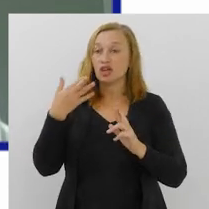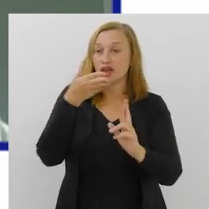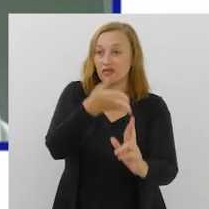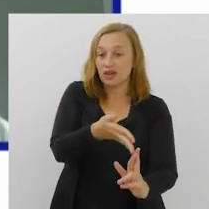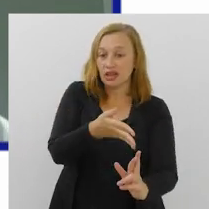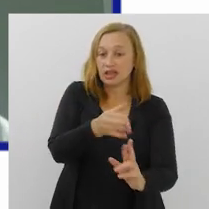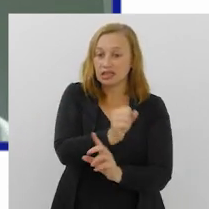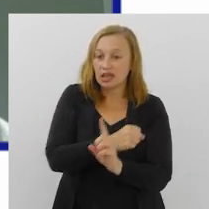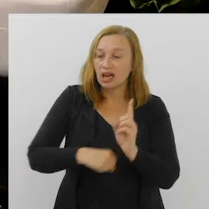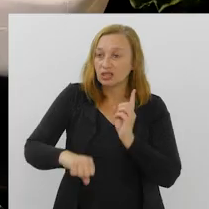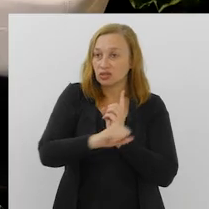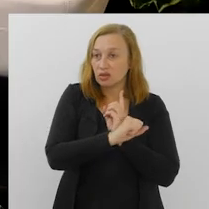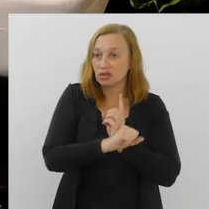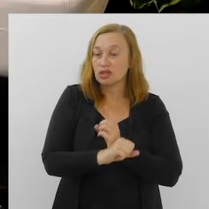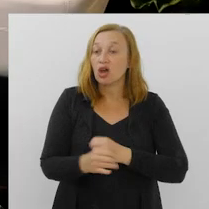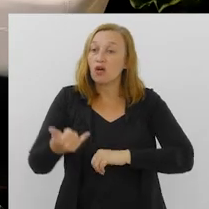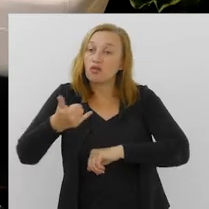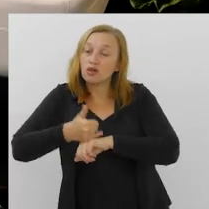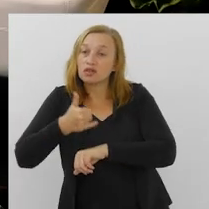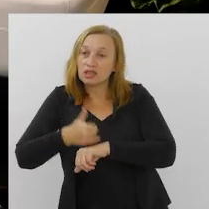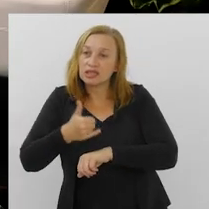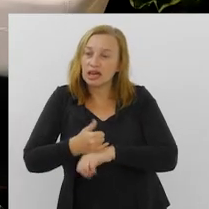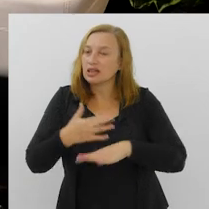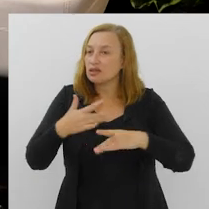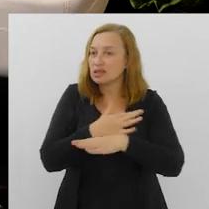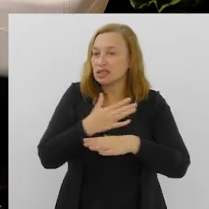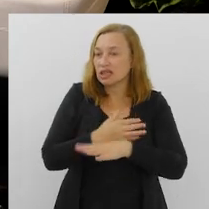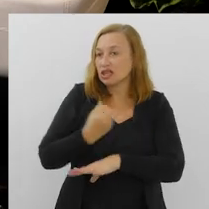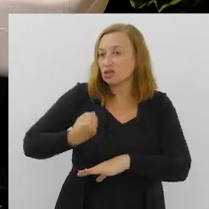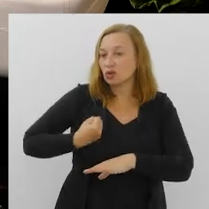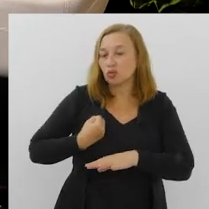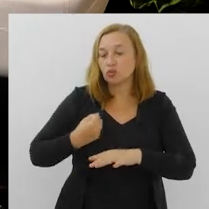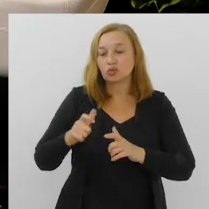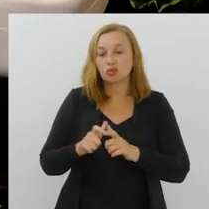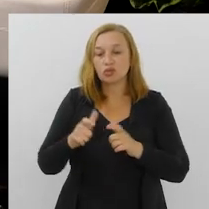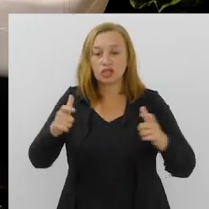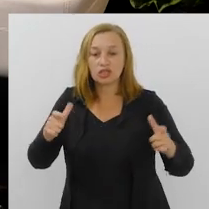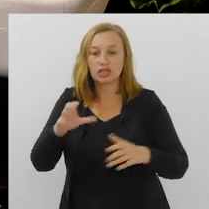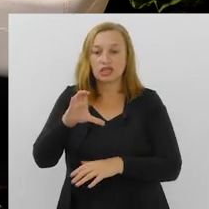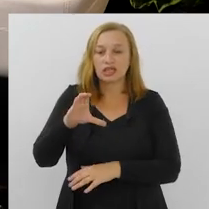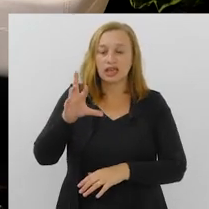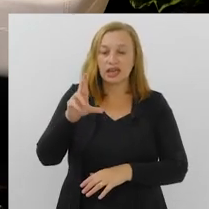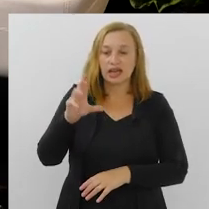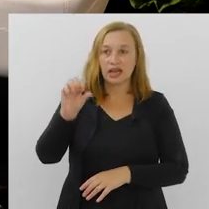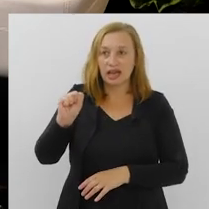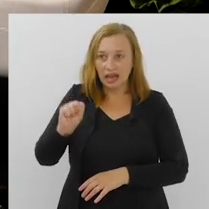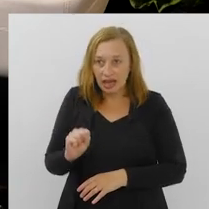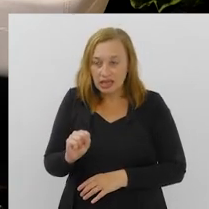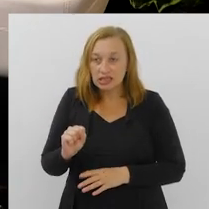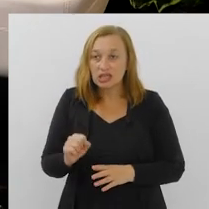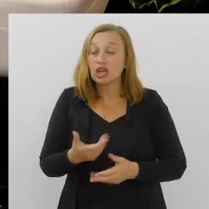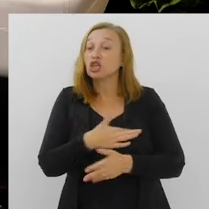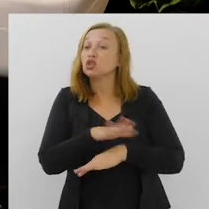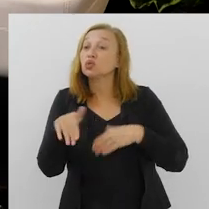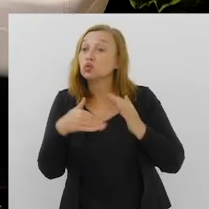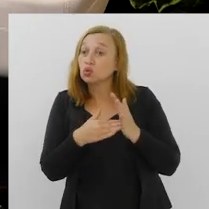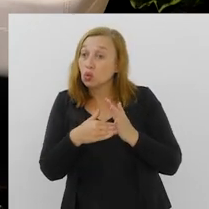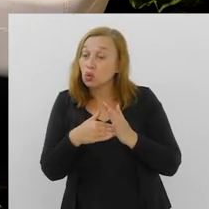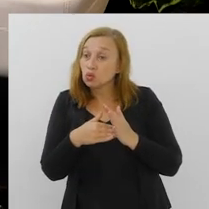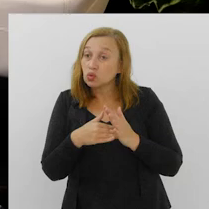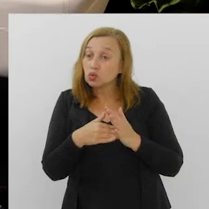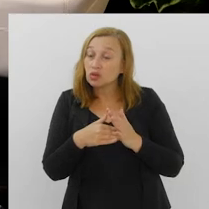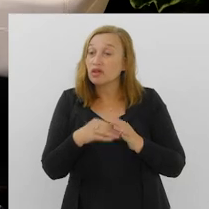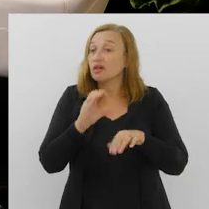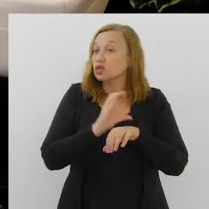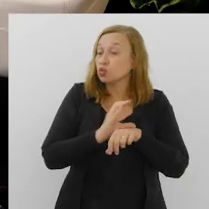social. A Volta Redonda é a cidade do país que tem o maior número de CRAIs por número de habitantes. Em todos eles,